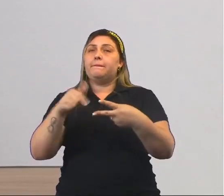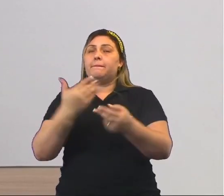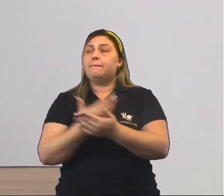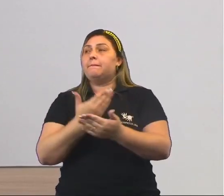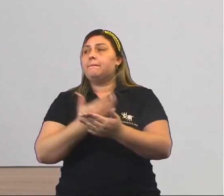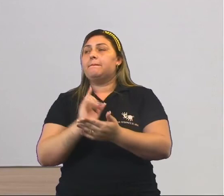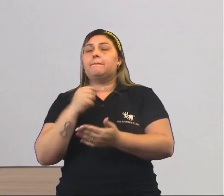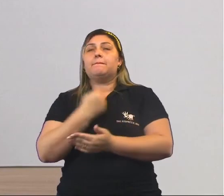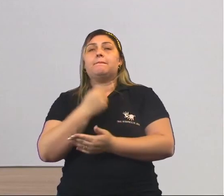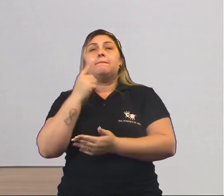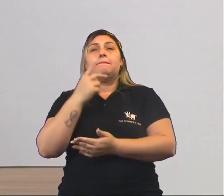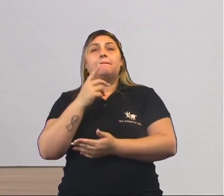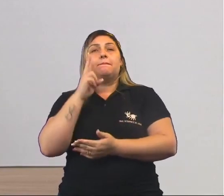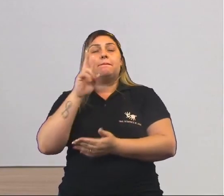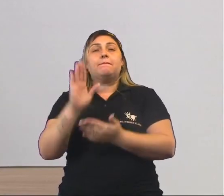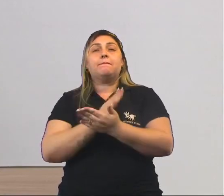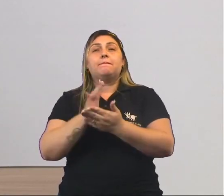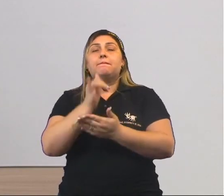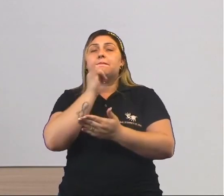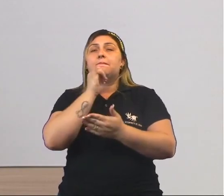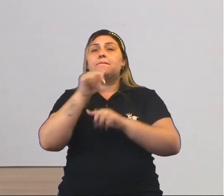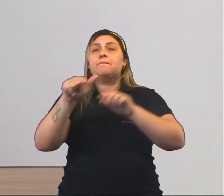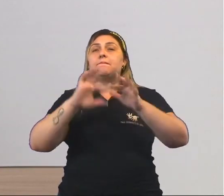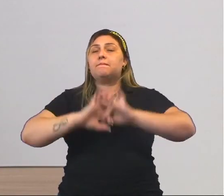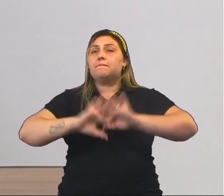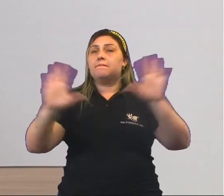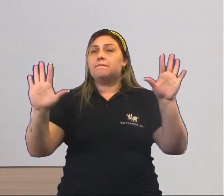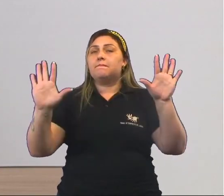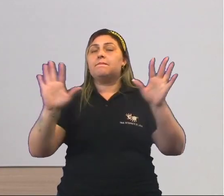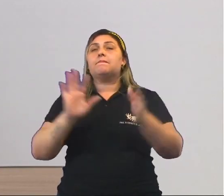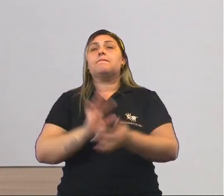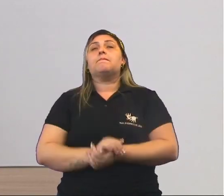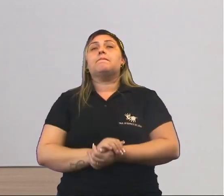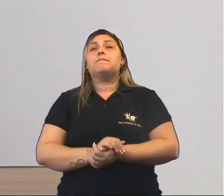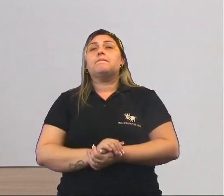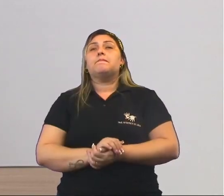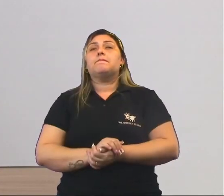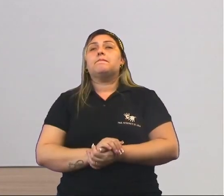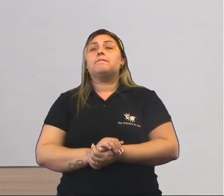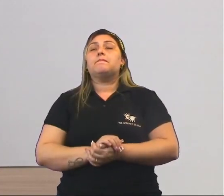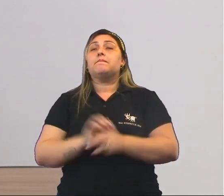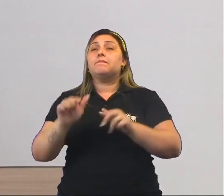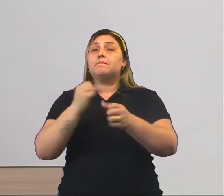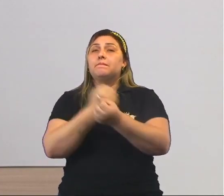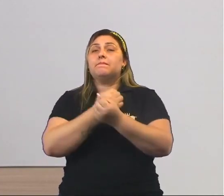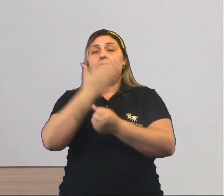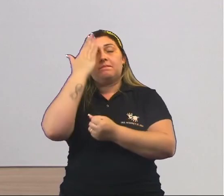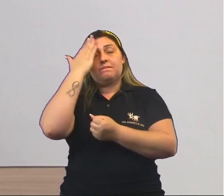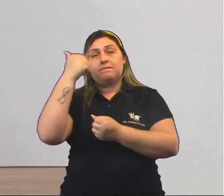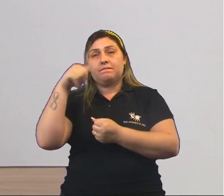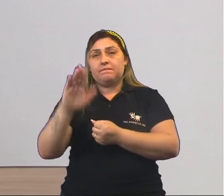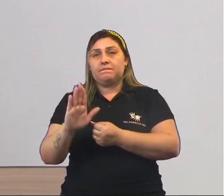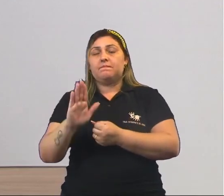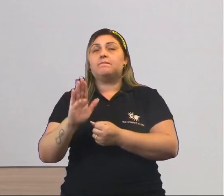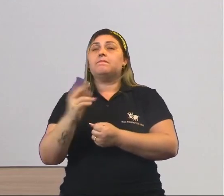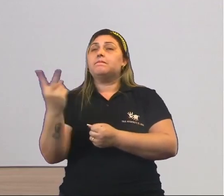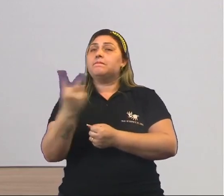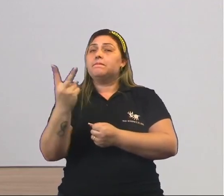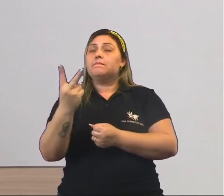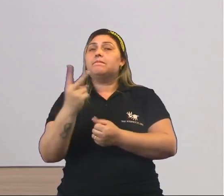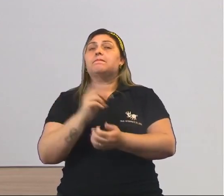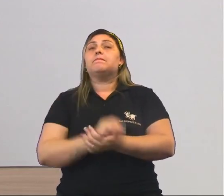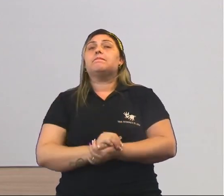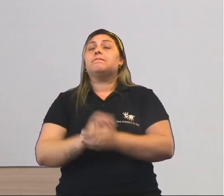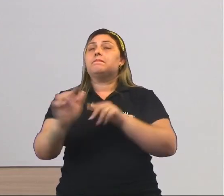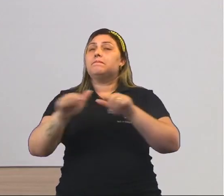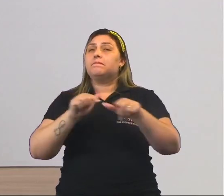aula a gente vai ver alguns exemplos de trabalho livre. Alguns exemplos de trabalho escravo também, para a gente compreender um pouco mais sobre esses dois tipos